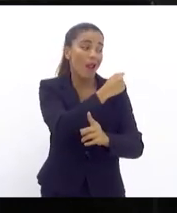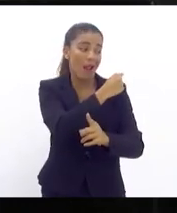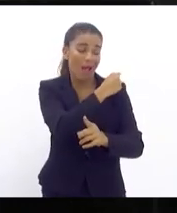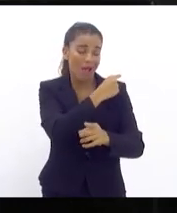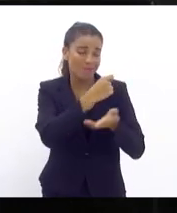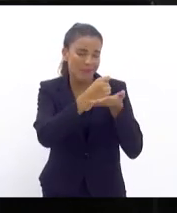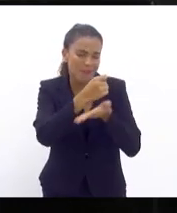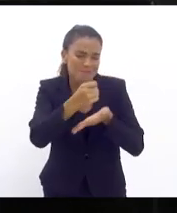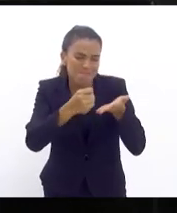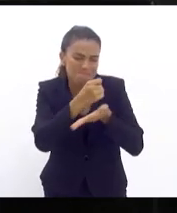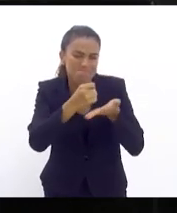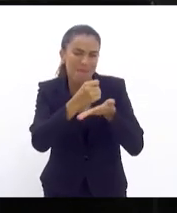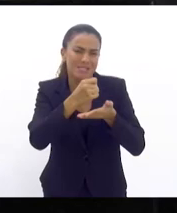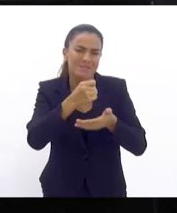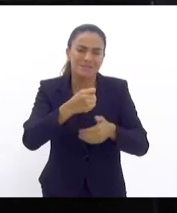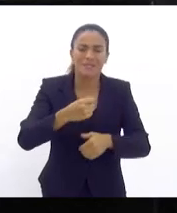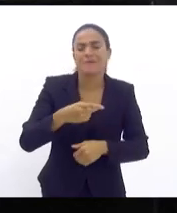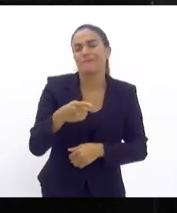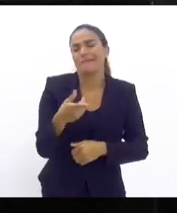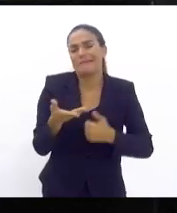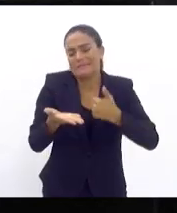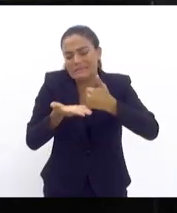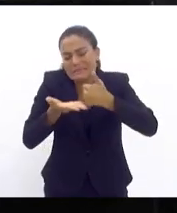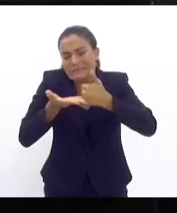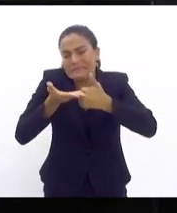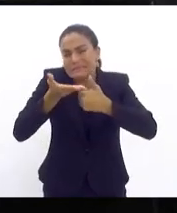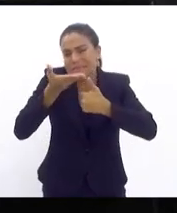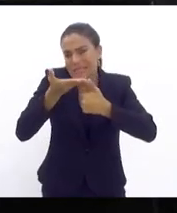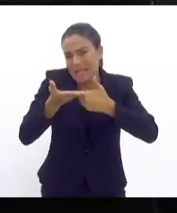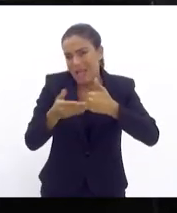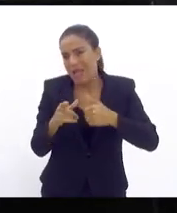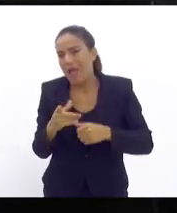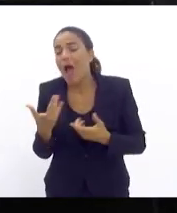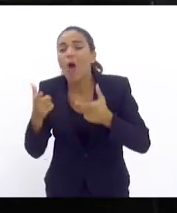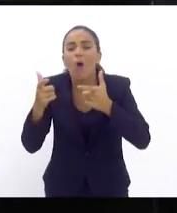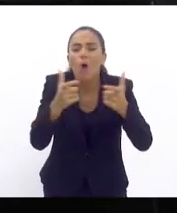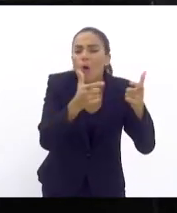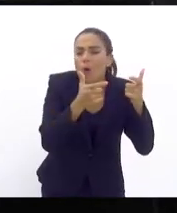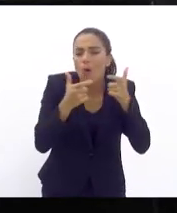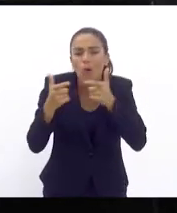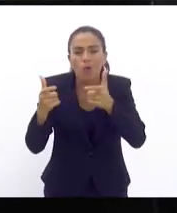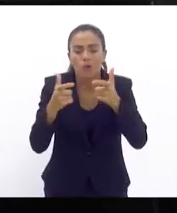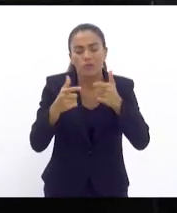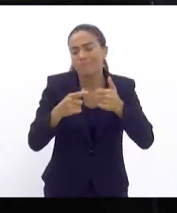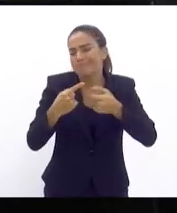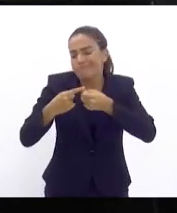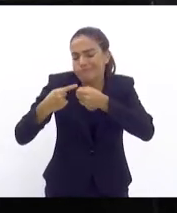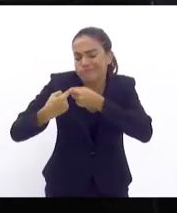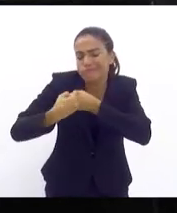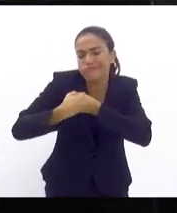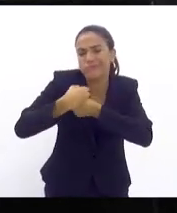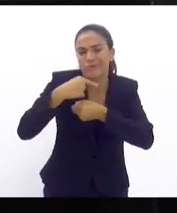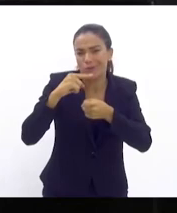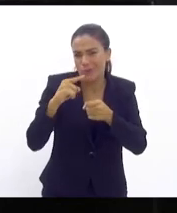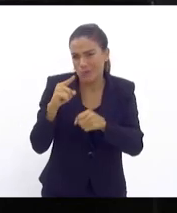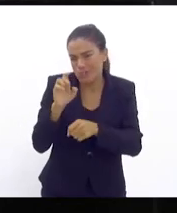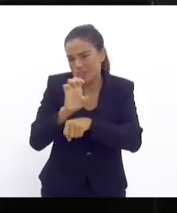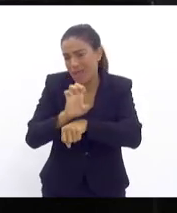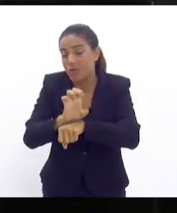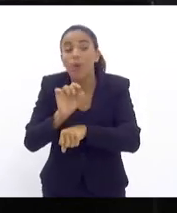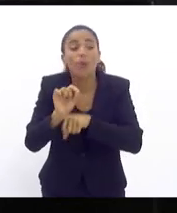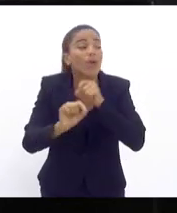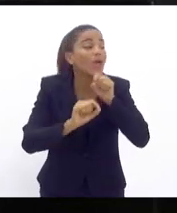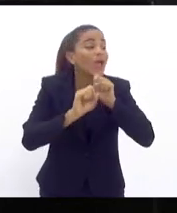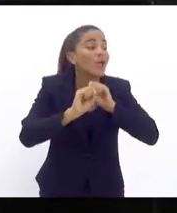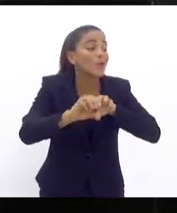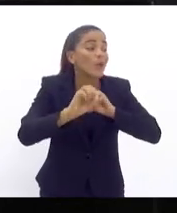do Rio de Janeiro, seja nas comunidades, seja na periferia, seja no subúrbio ou no interior do estado, é educação